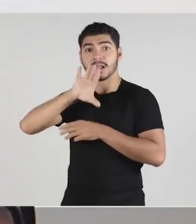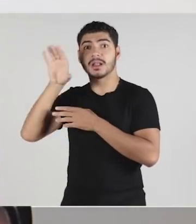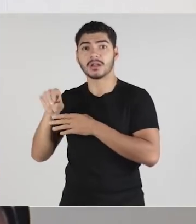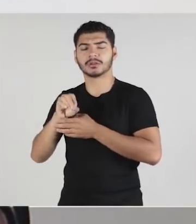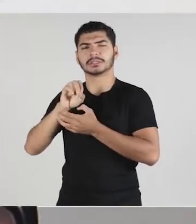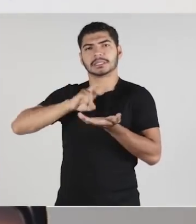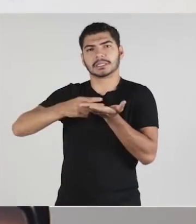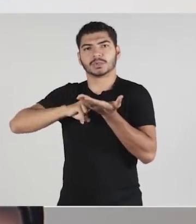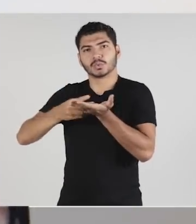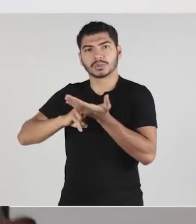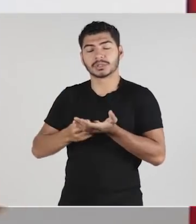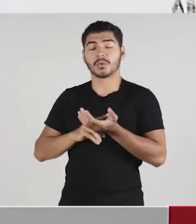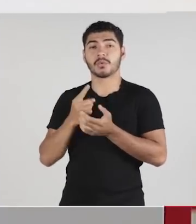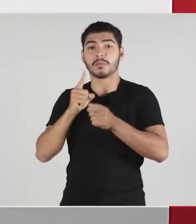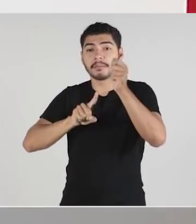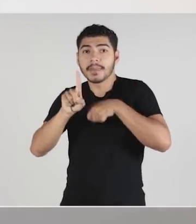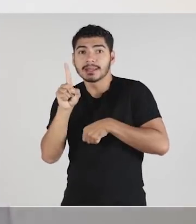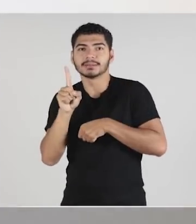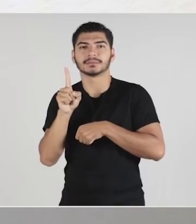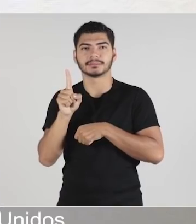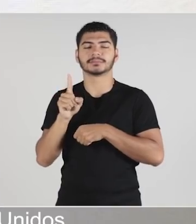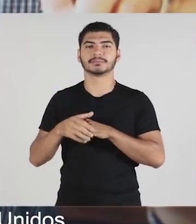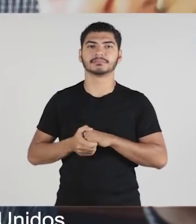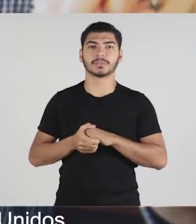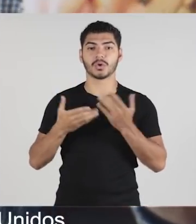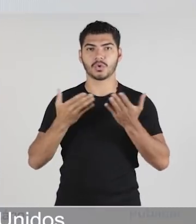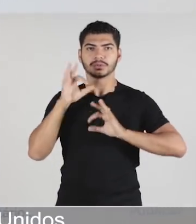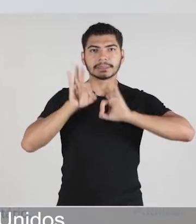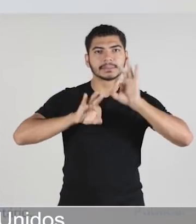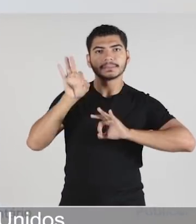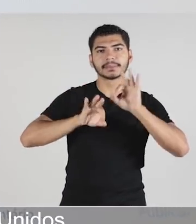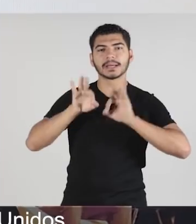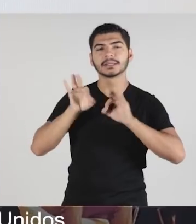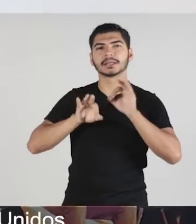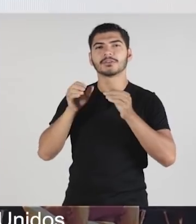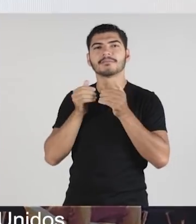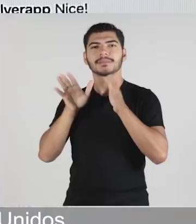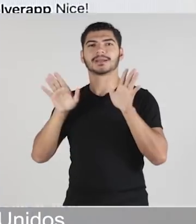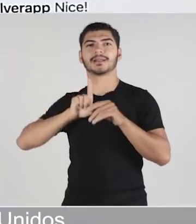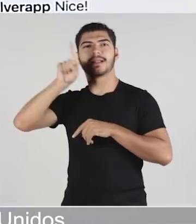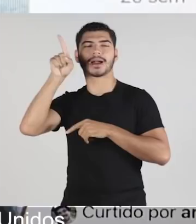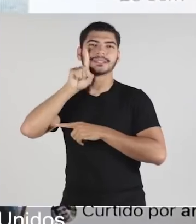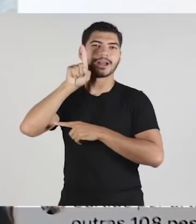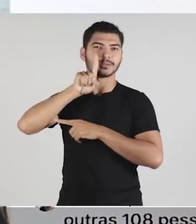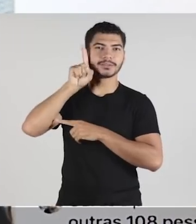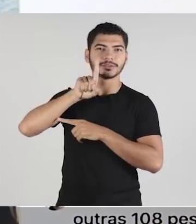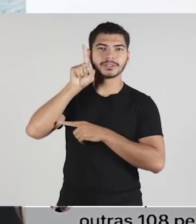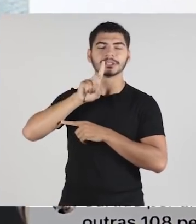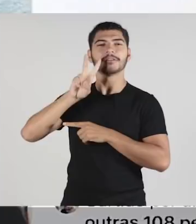milhões de traduções em um único mês. Hoje ele está se preparando para lançar o aplicativo nos Estados Unidos,